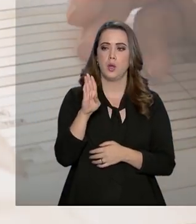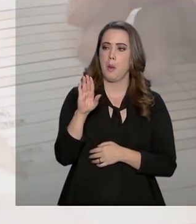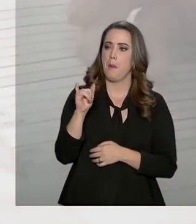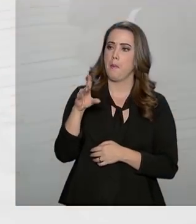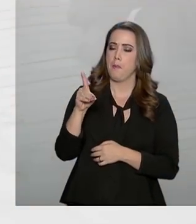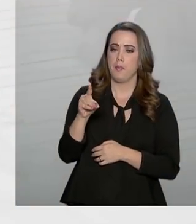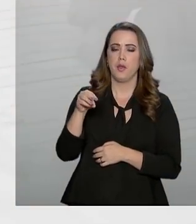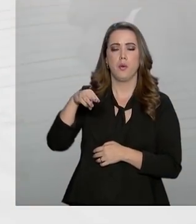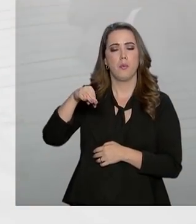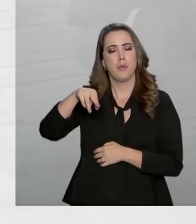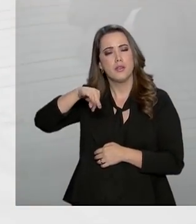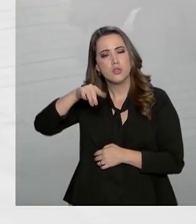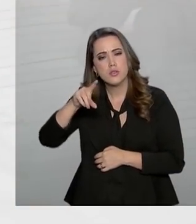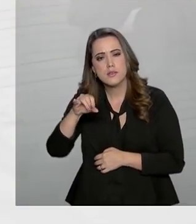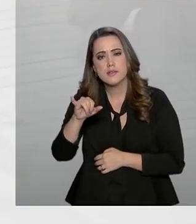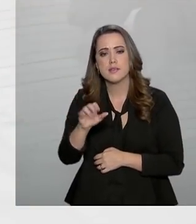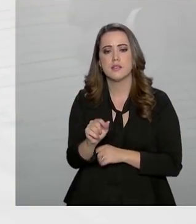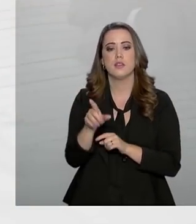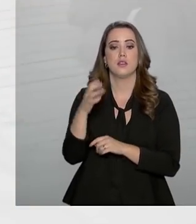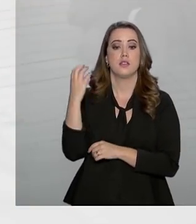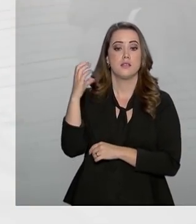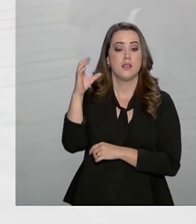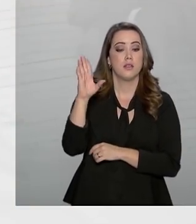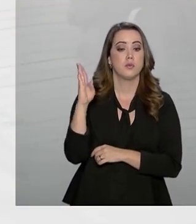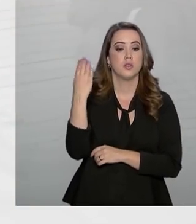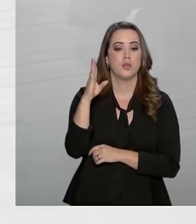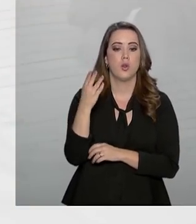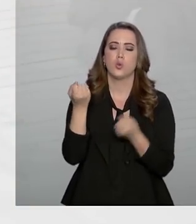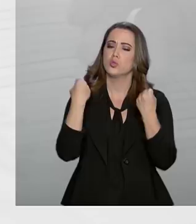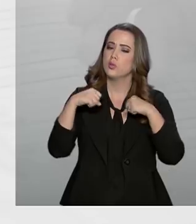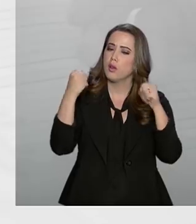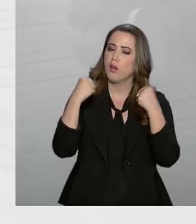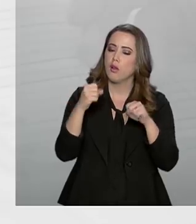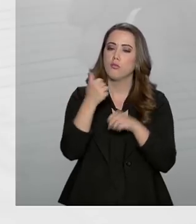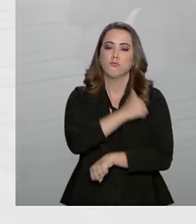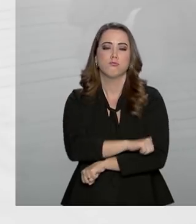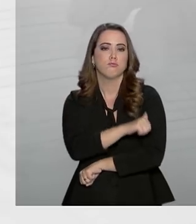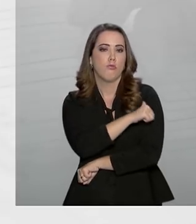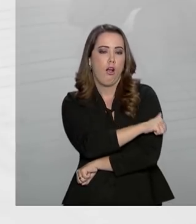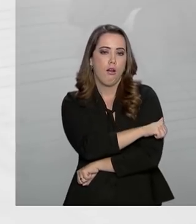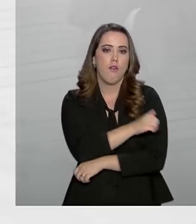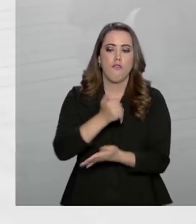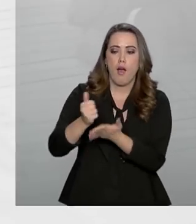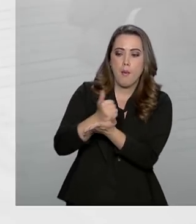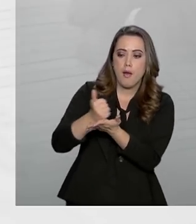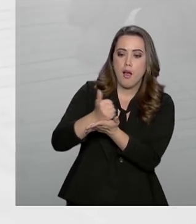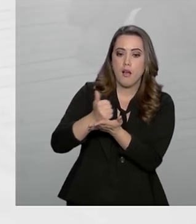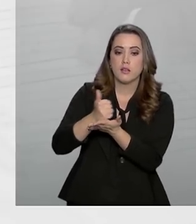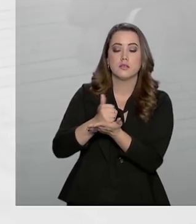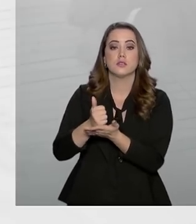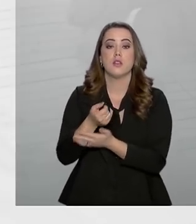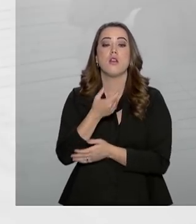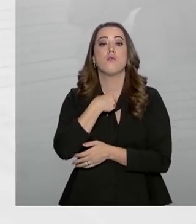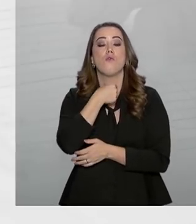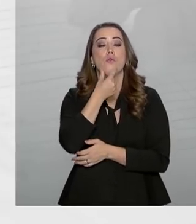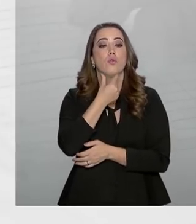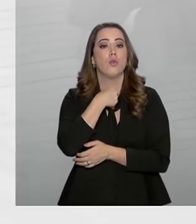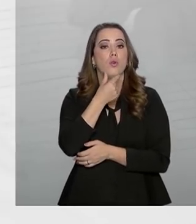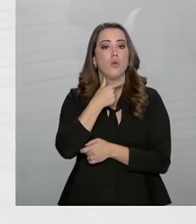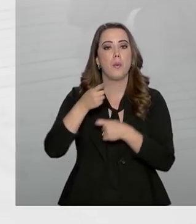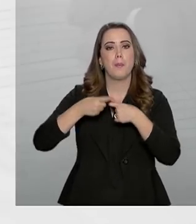Biomedicina, ciências biológicas, educação física, enfermagem, farmácia, fisioterapia, fonoaudiologia,